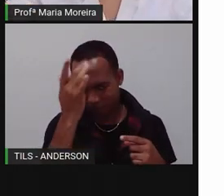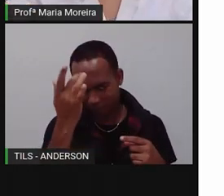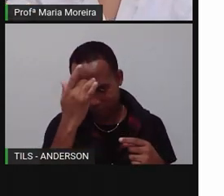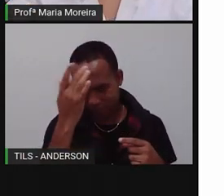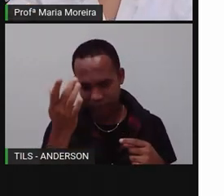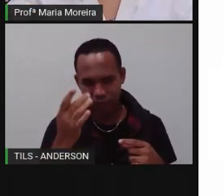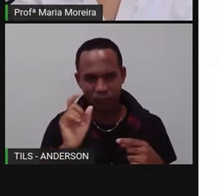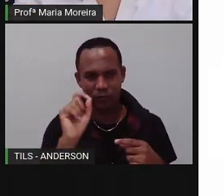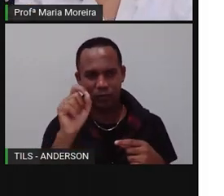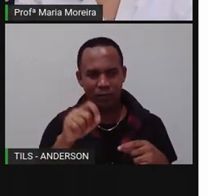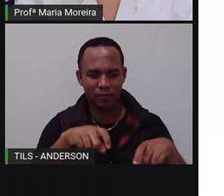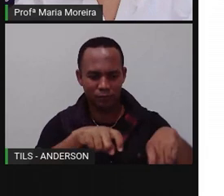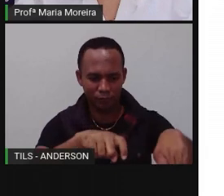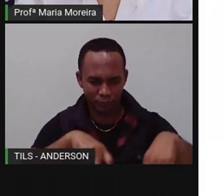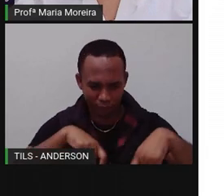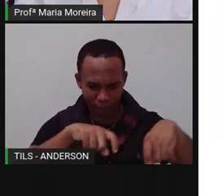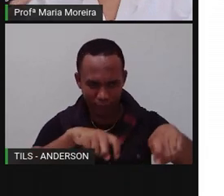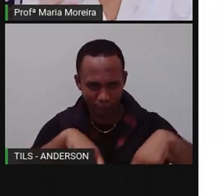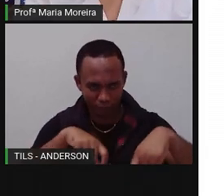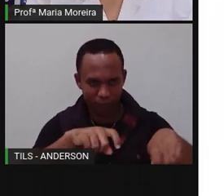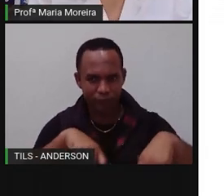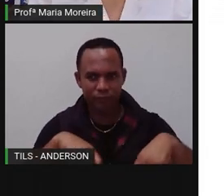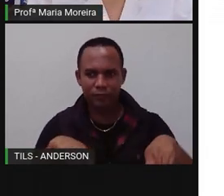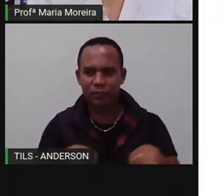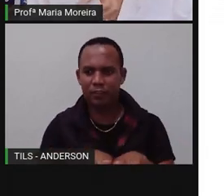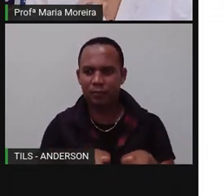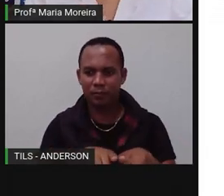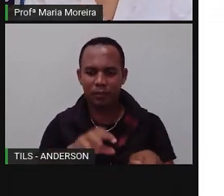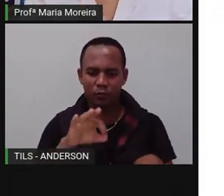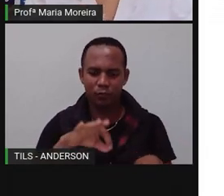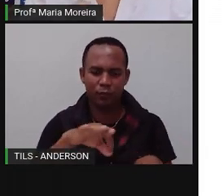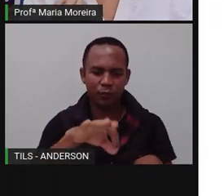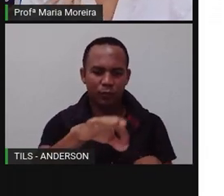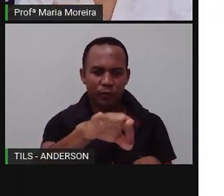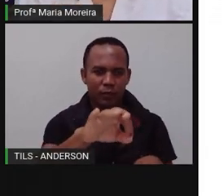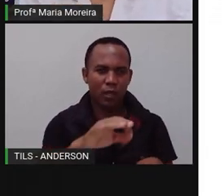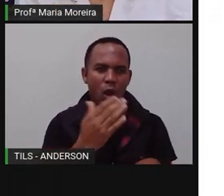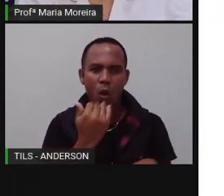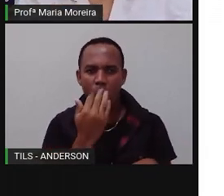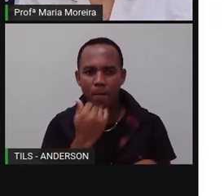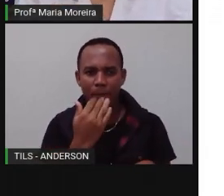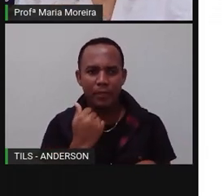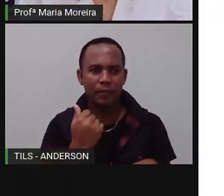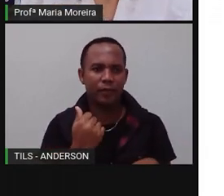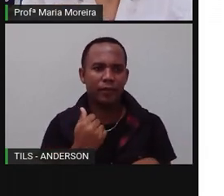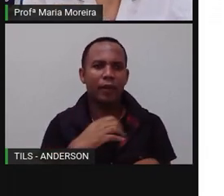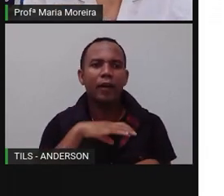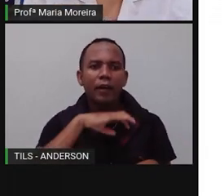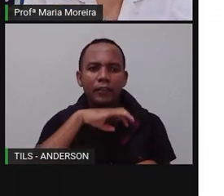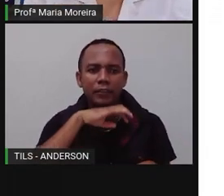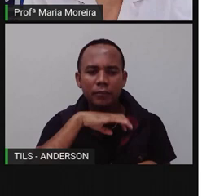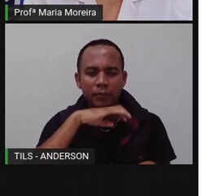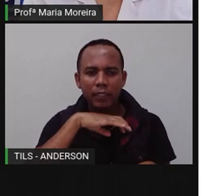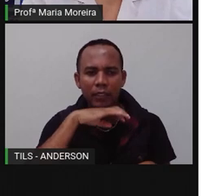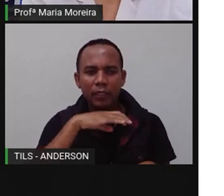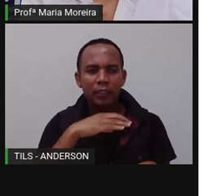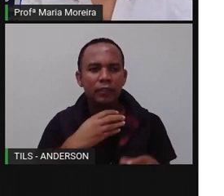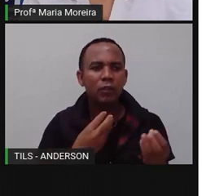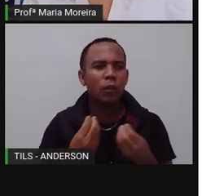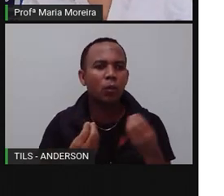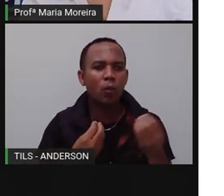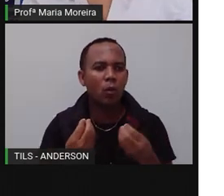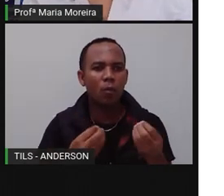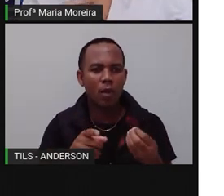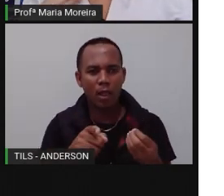A agricultura e a pecuária. Se eu tenho onde plantar para me alimentar, tenho onde criar animais e eles vão ter onde beber água.